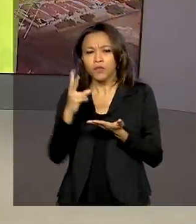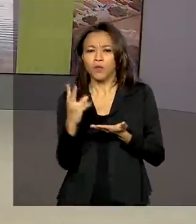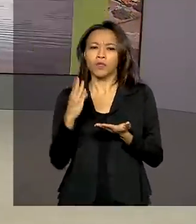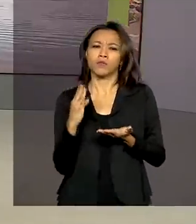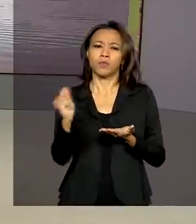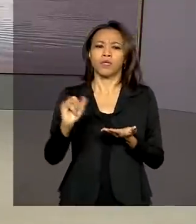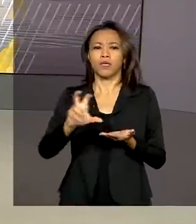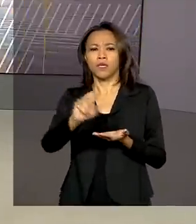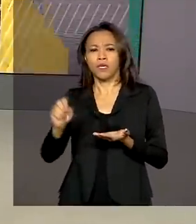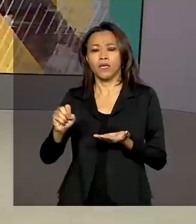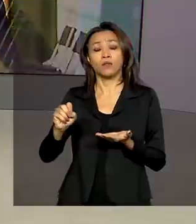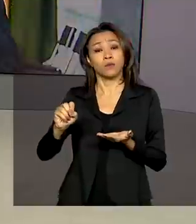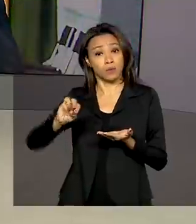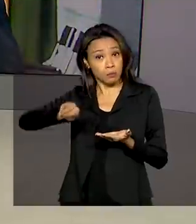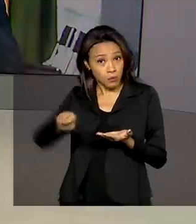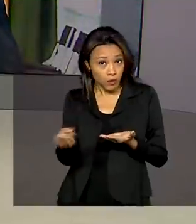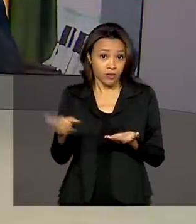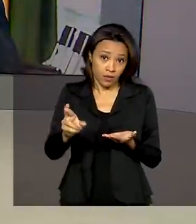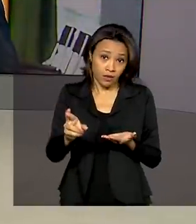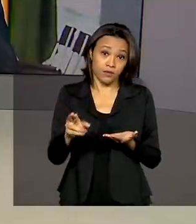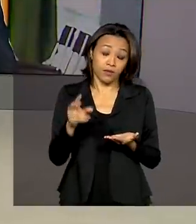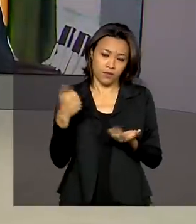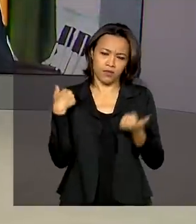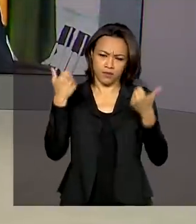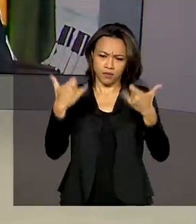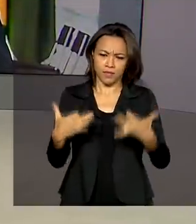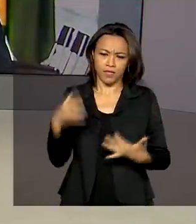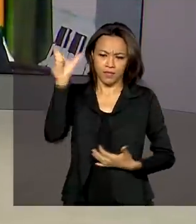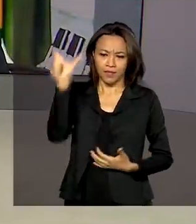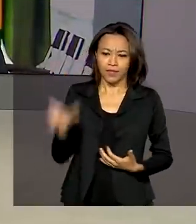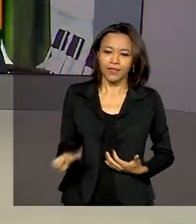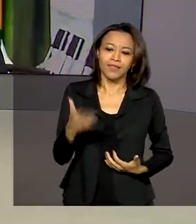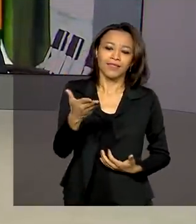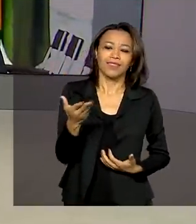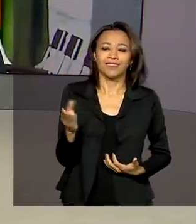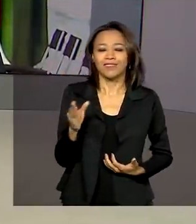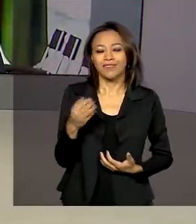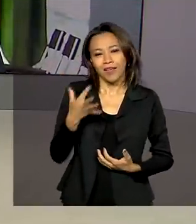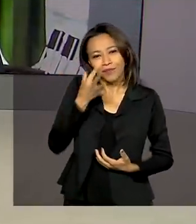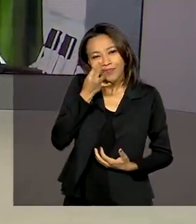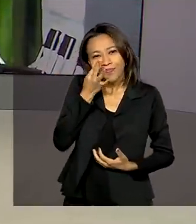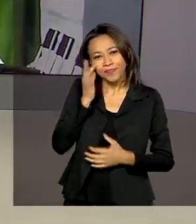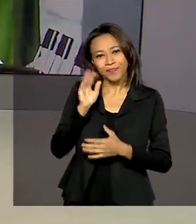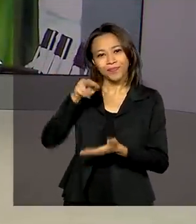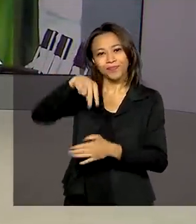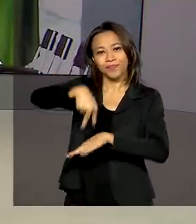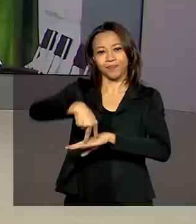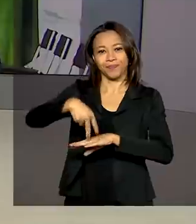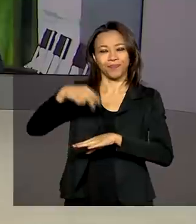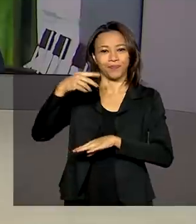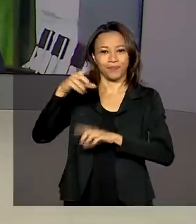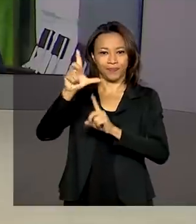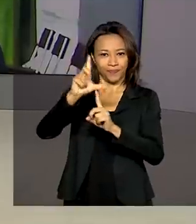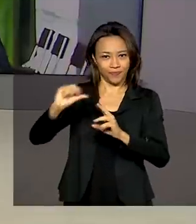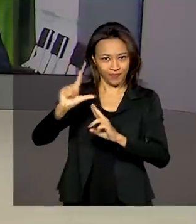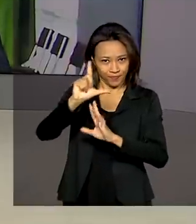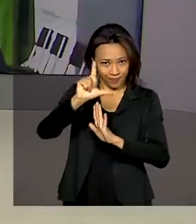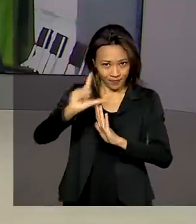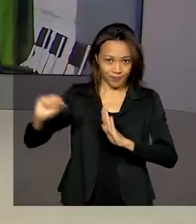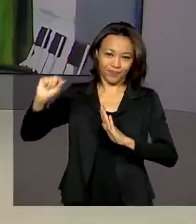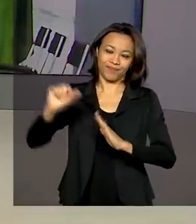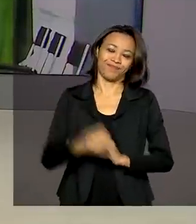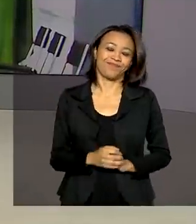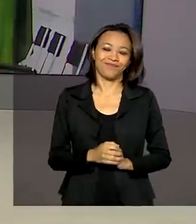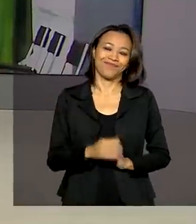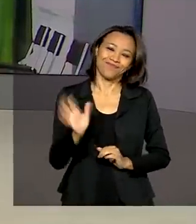Vamos saber os detalhes então ao vivo com o Glauco de Queiroz. Ele está no Palácio do Planalto. Oi Glauco, bom dia! Bom dia, Renata. Bom dia